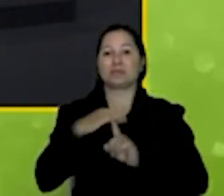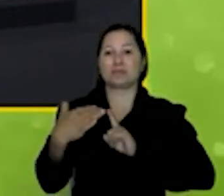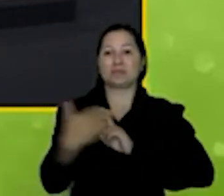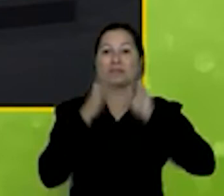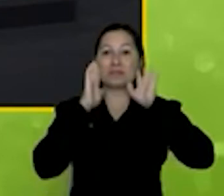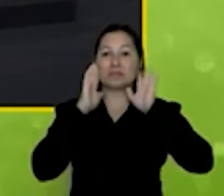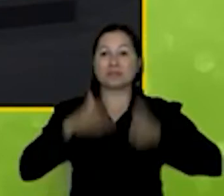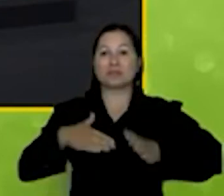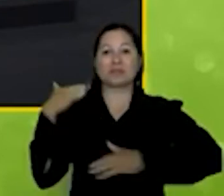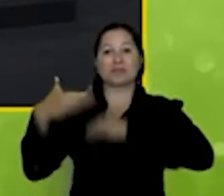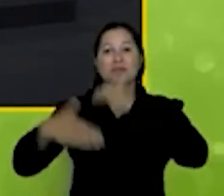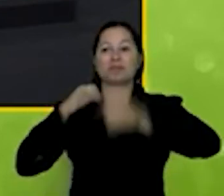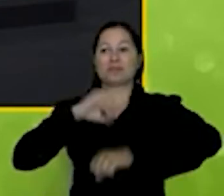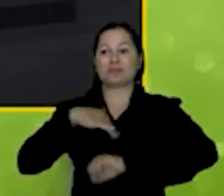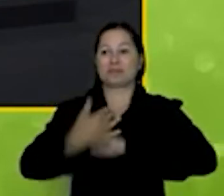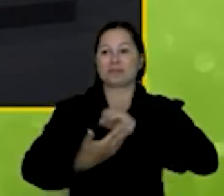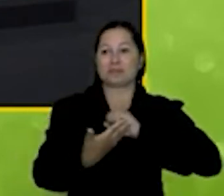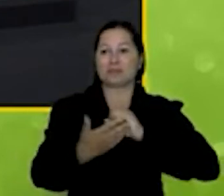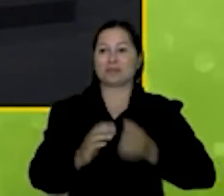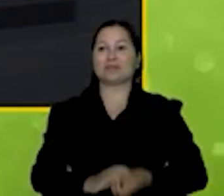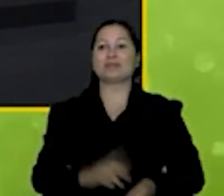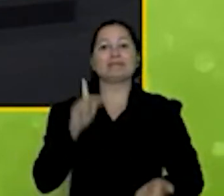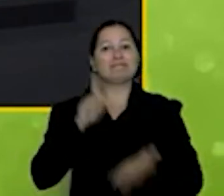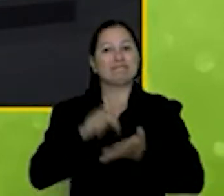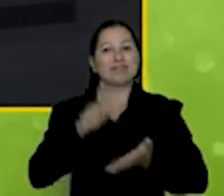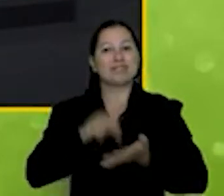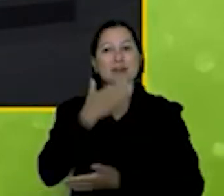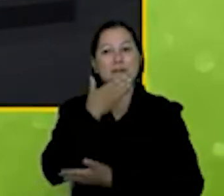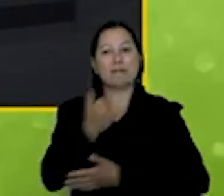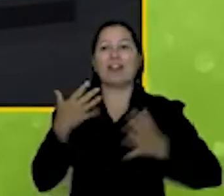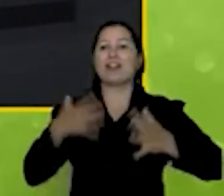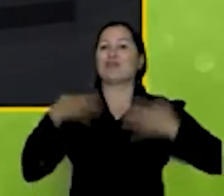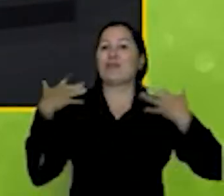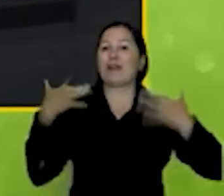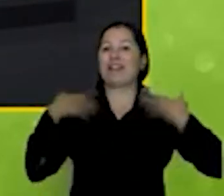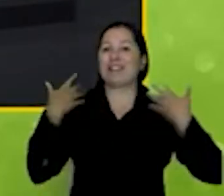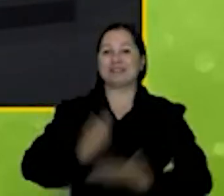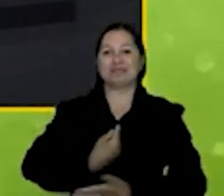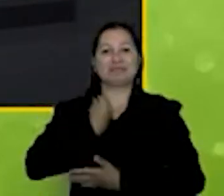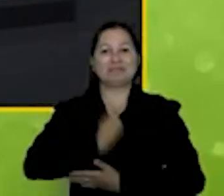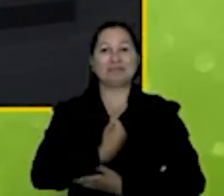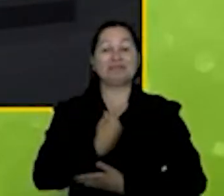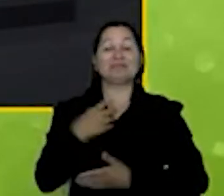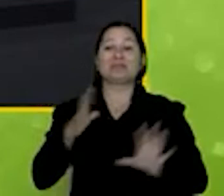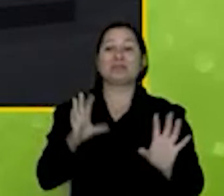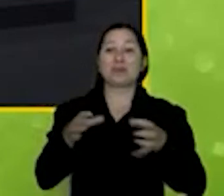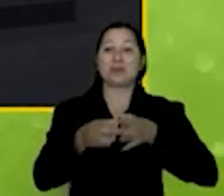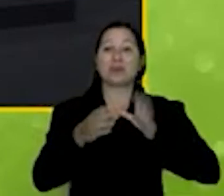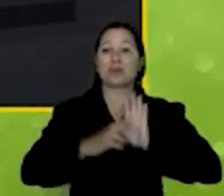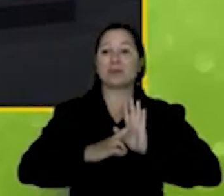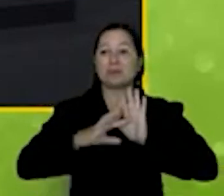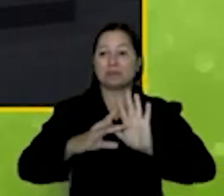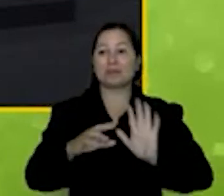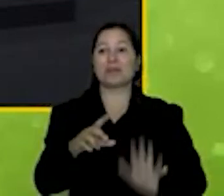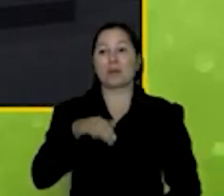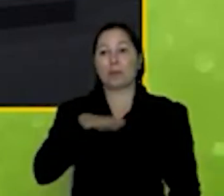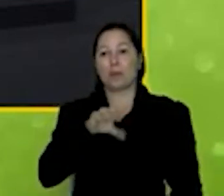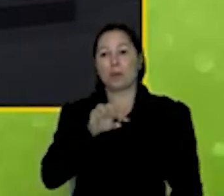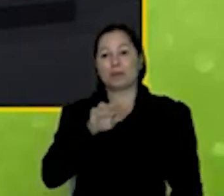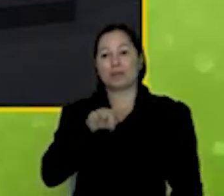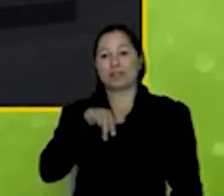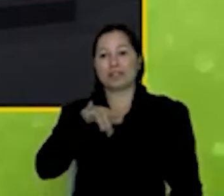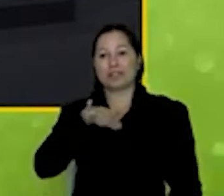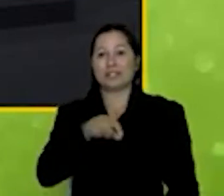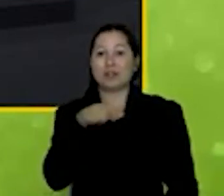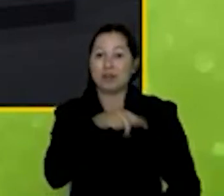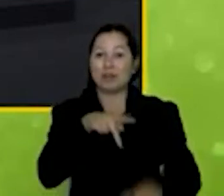desenvolvimento sustentável é realmente um privilégio uma alegria estar aqui o time liderado pelo Montesano que está lá em